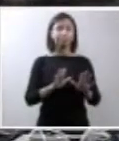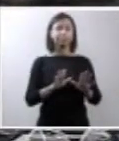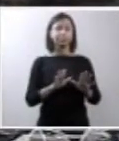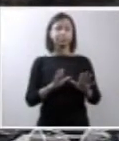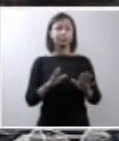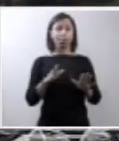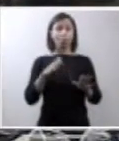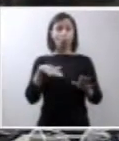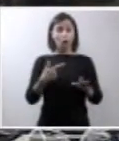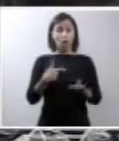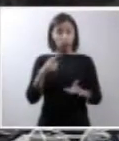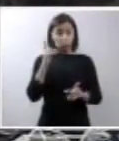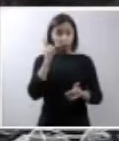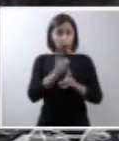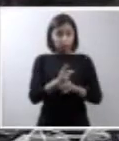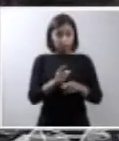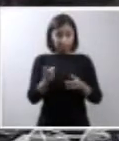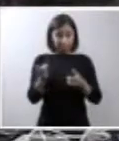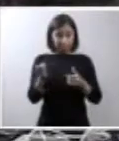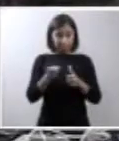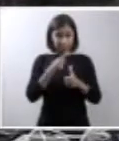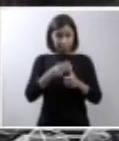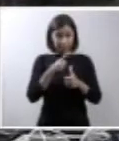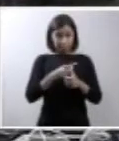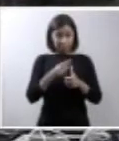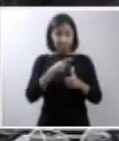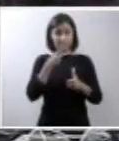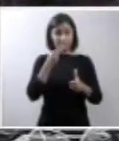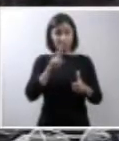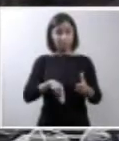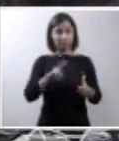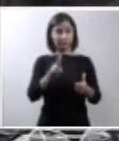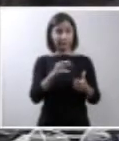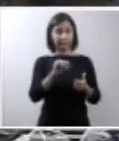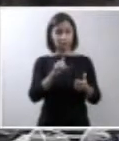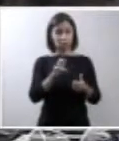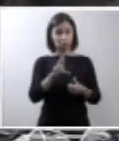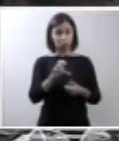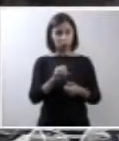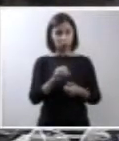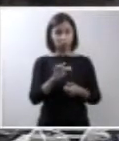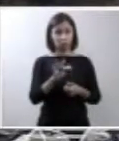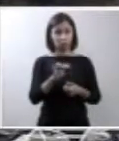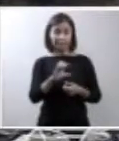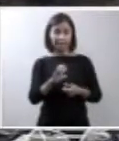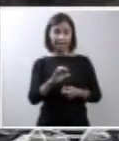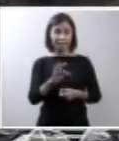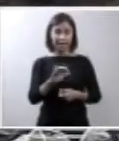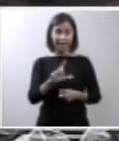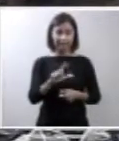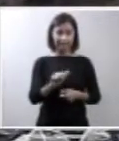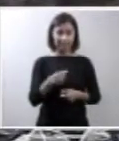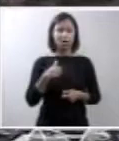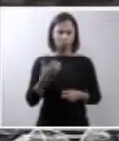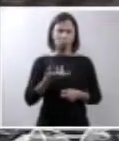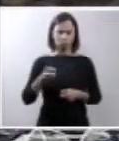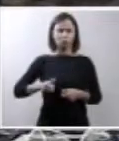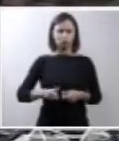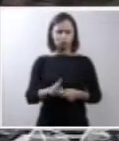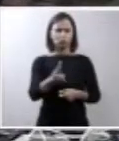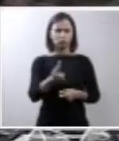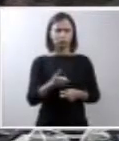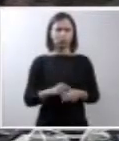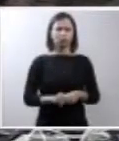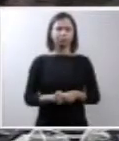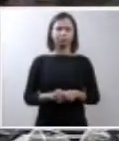o primeiro diagnóstico foi hidrocefalia eu queria continuar. Depois